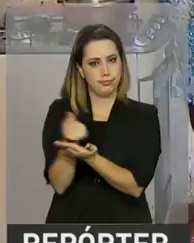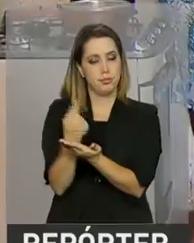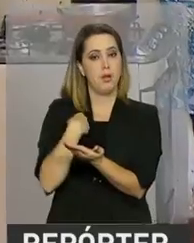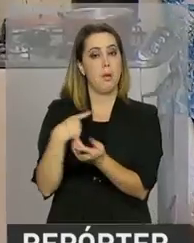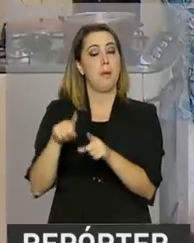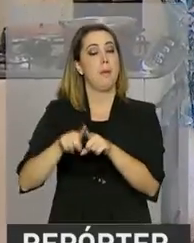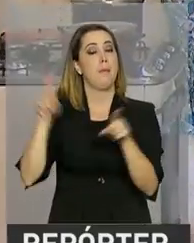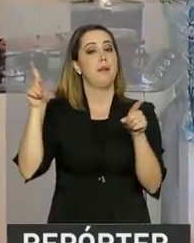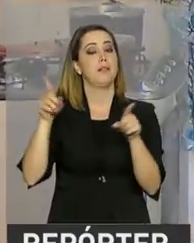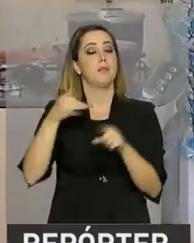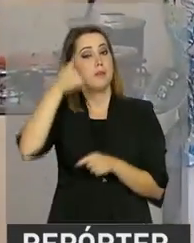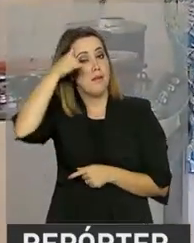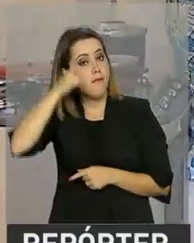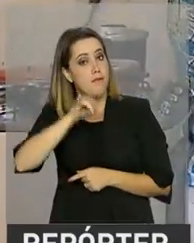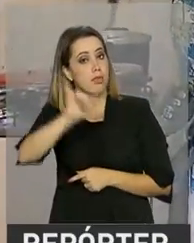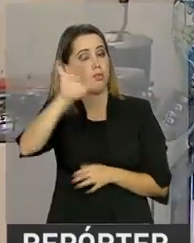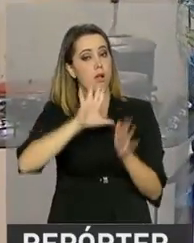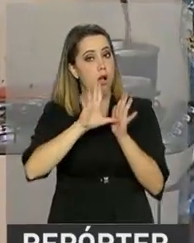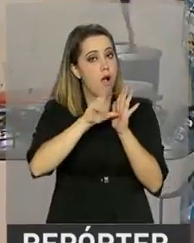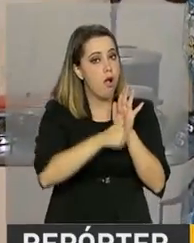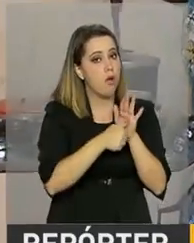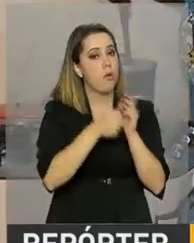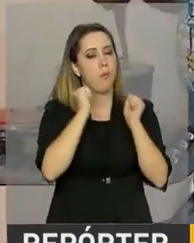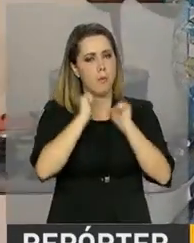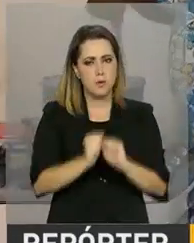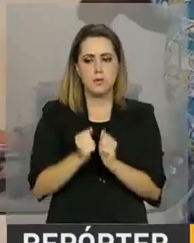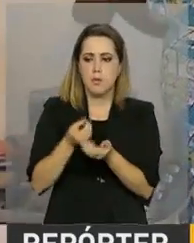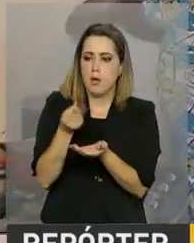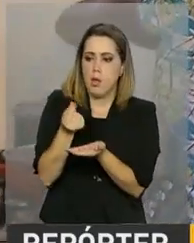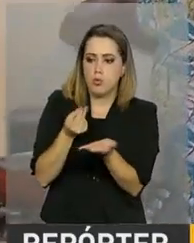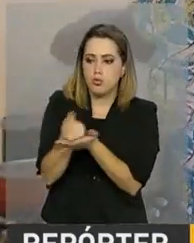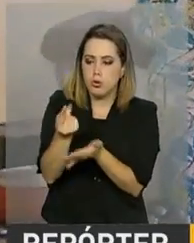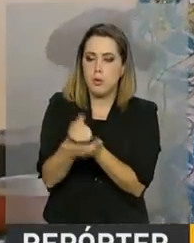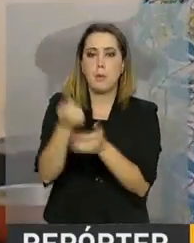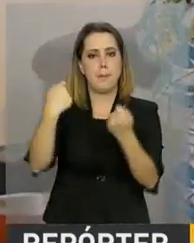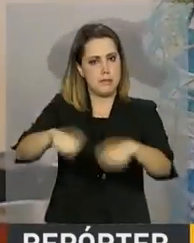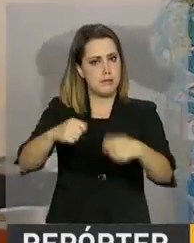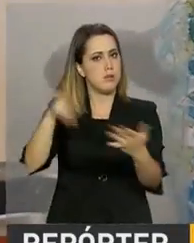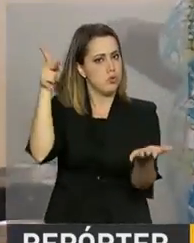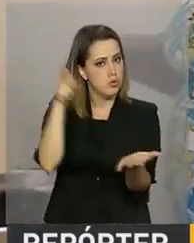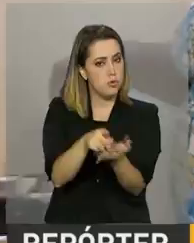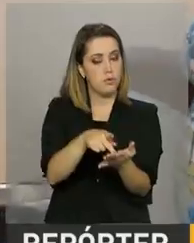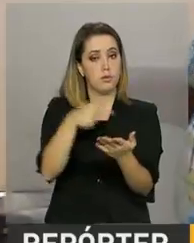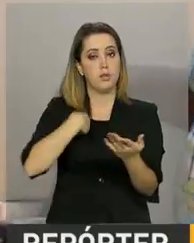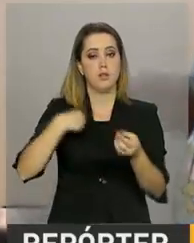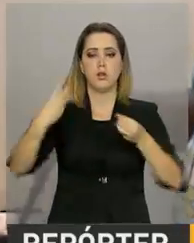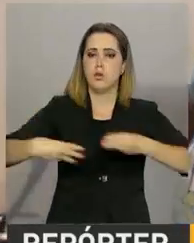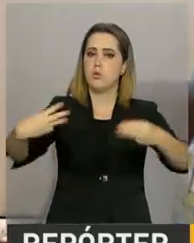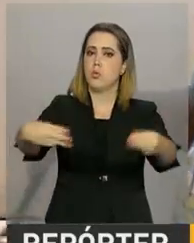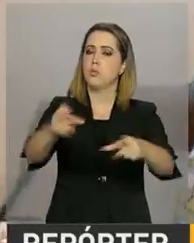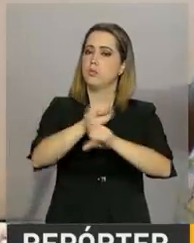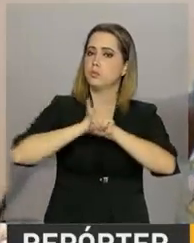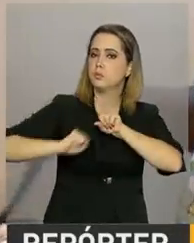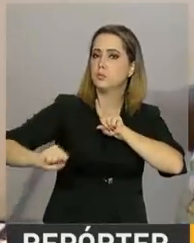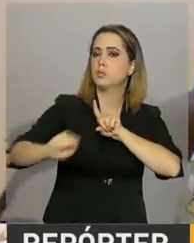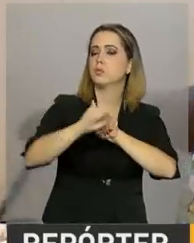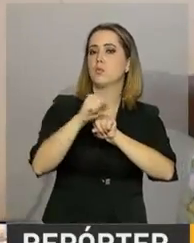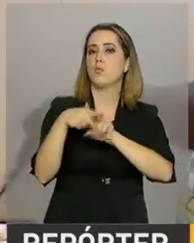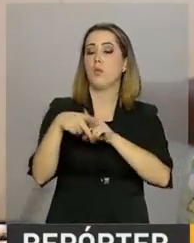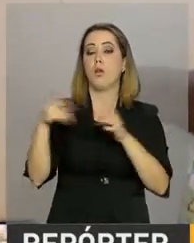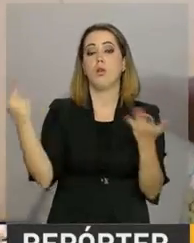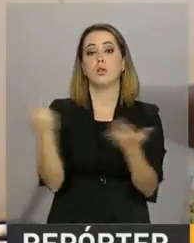fraudes e garantir que o dinheiro chegue a quem realmente precisa, o Ministério do Desenvolvimento Social e Agrário